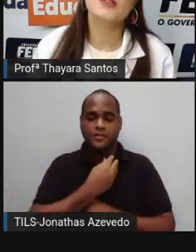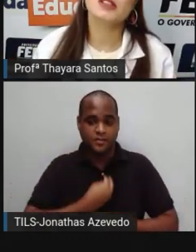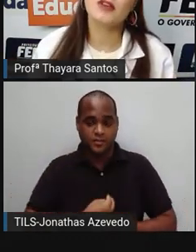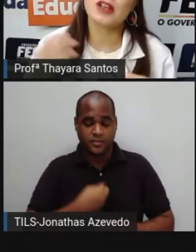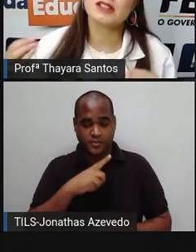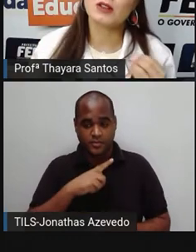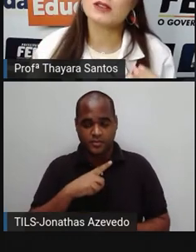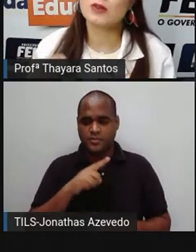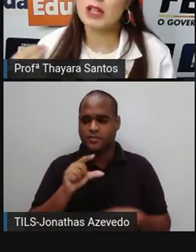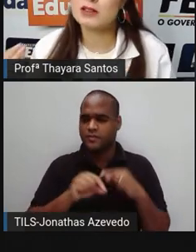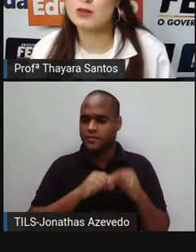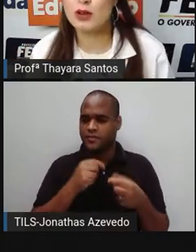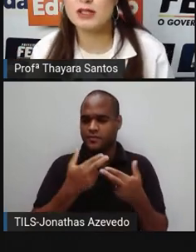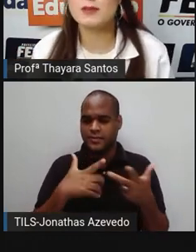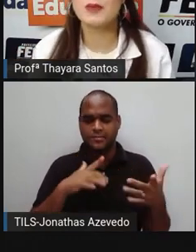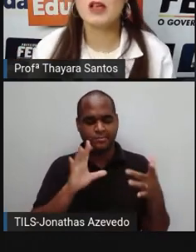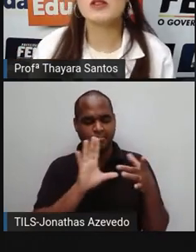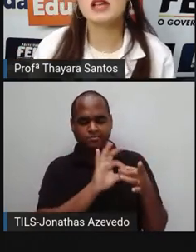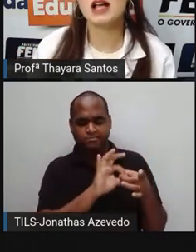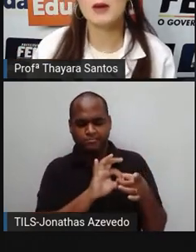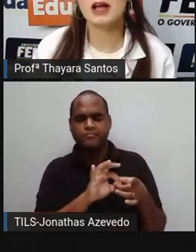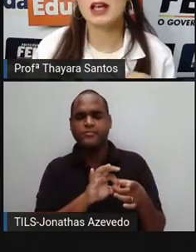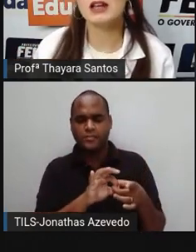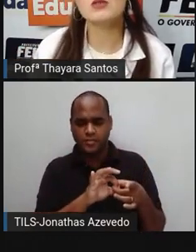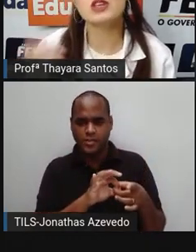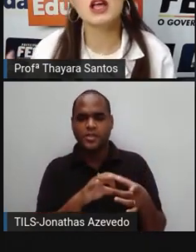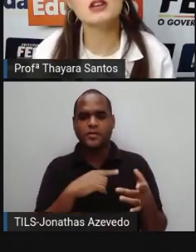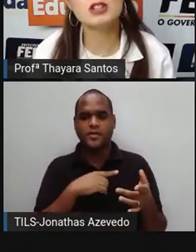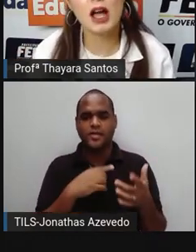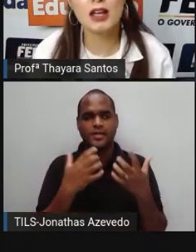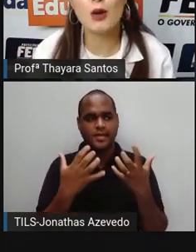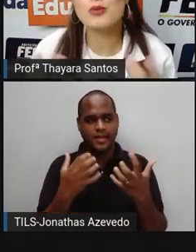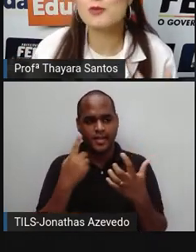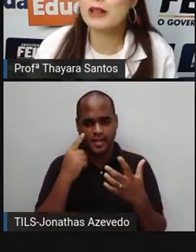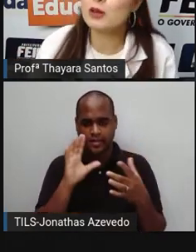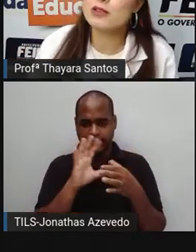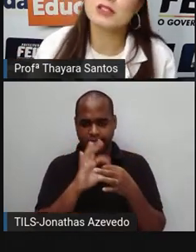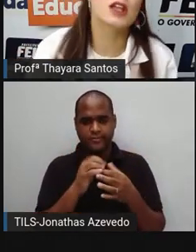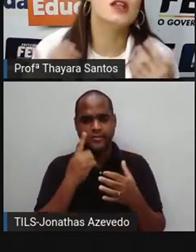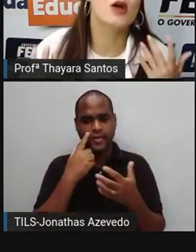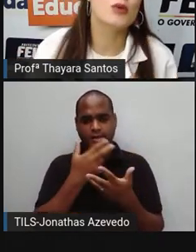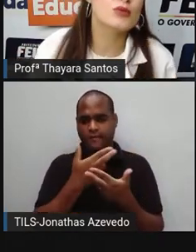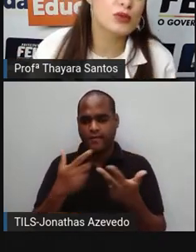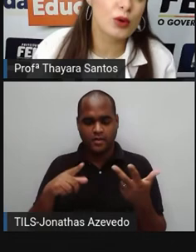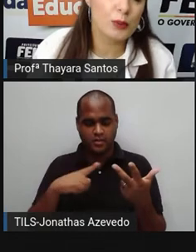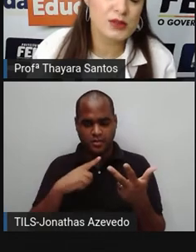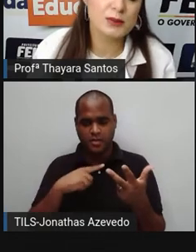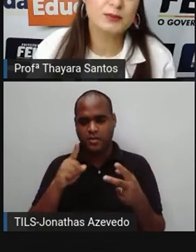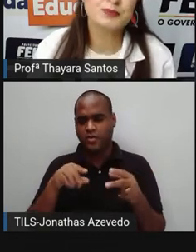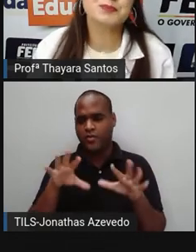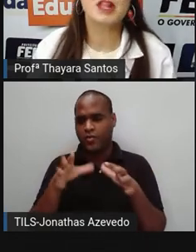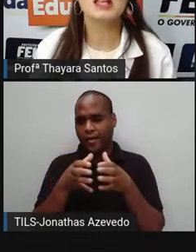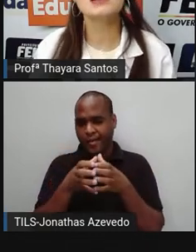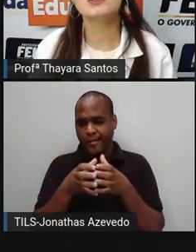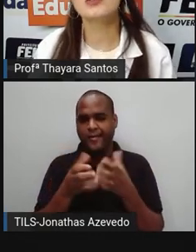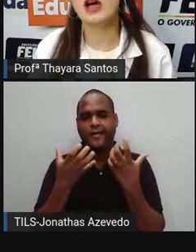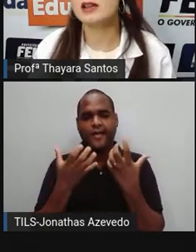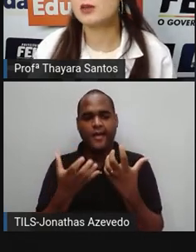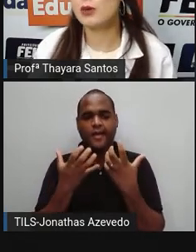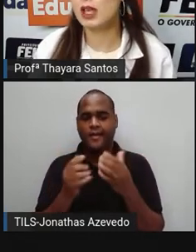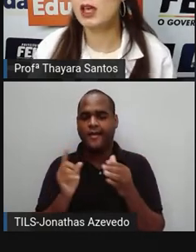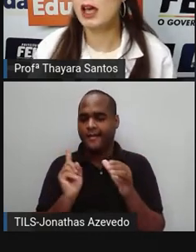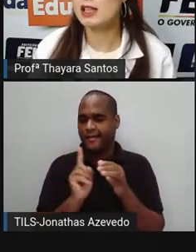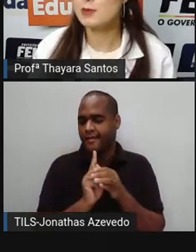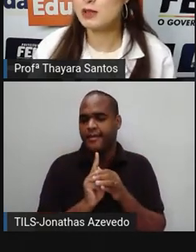e você vai fazendo as conexões e você acaba querendo se encaixar em alguns padrões, em alguns grupos. E isso